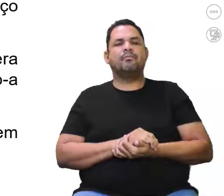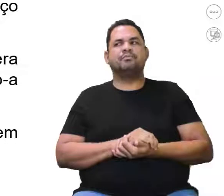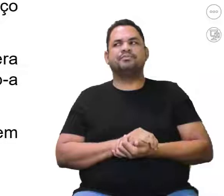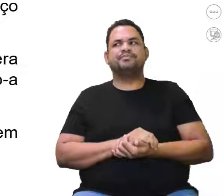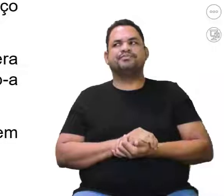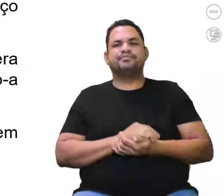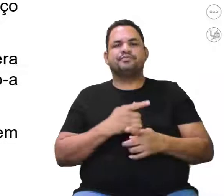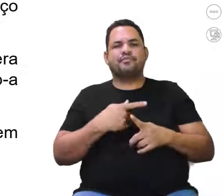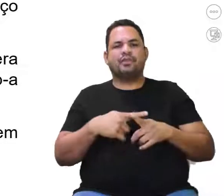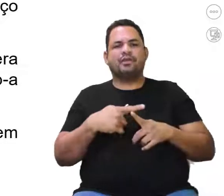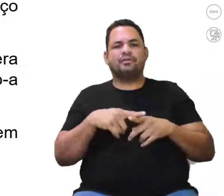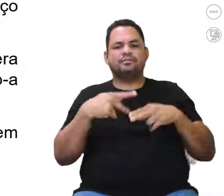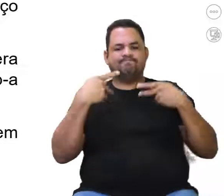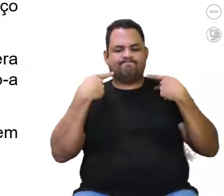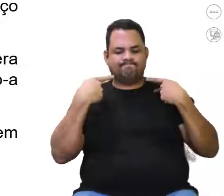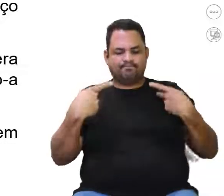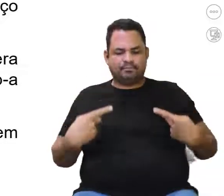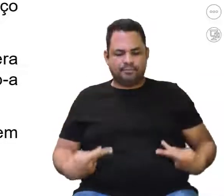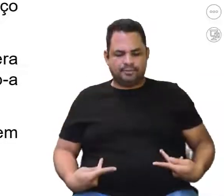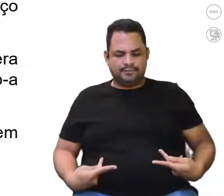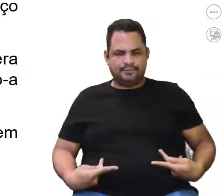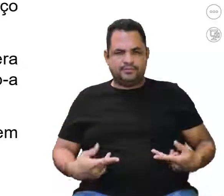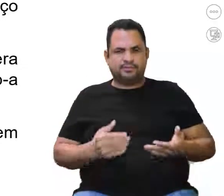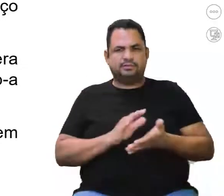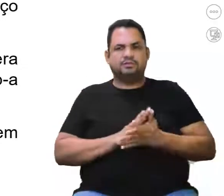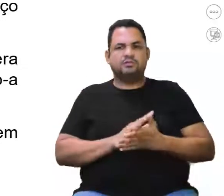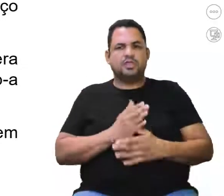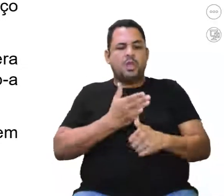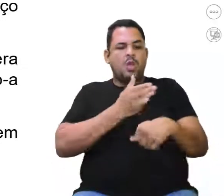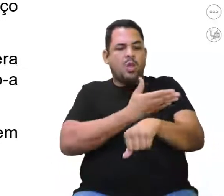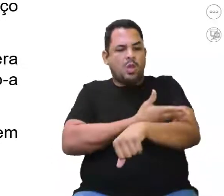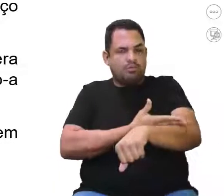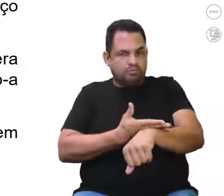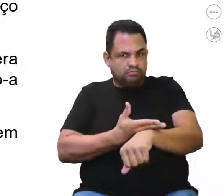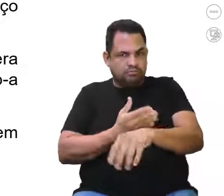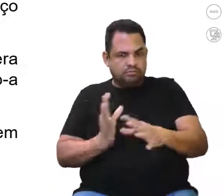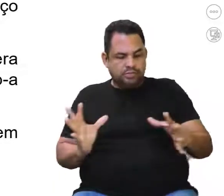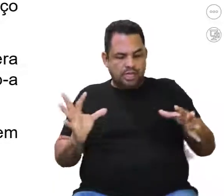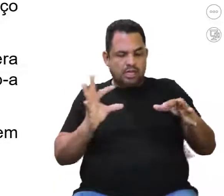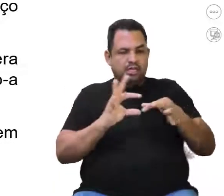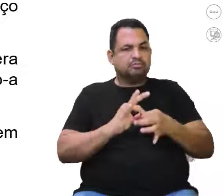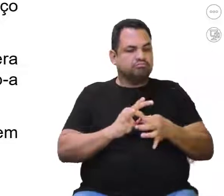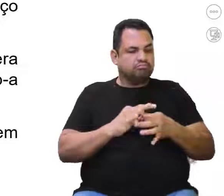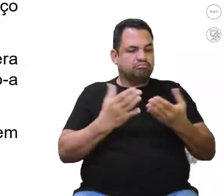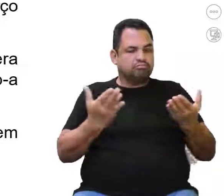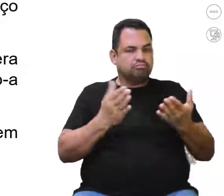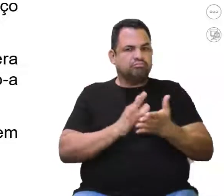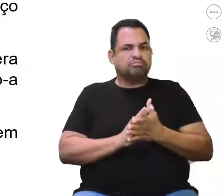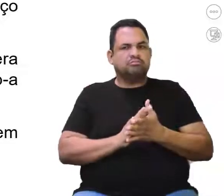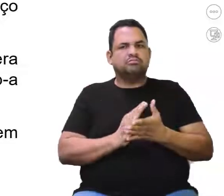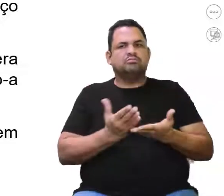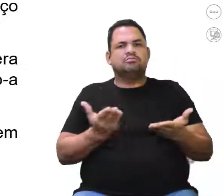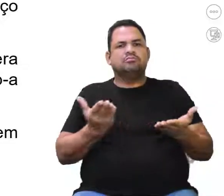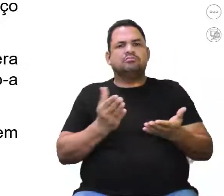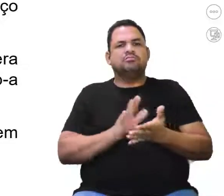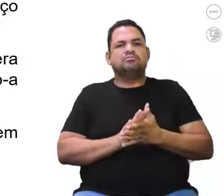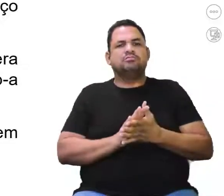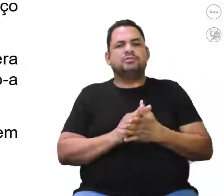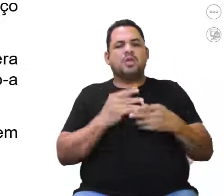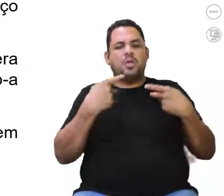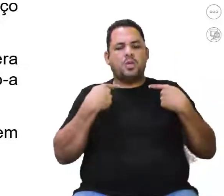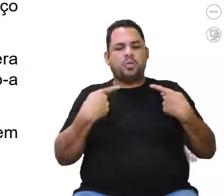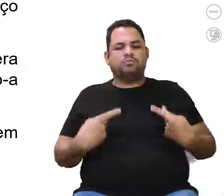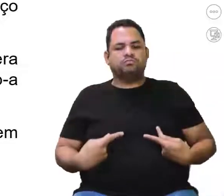falando aqui, problema físico habitual. Então, a gente já está associando alguma coisa que vai estar associado no